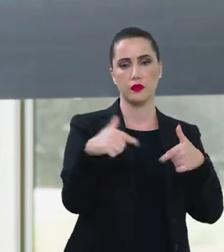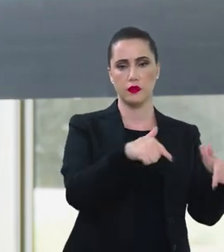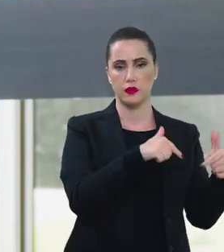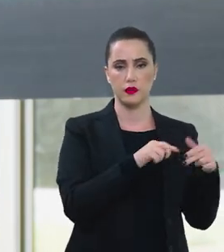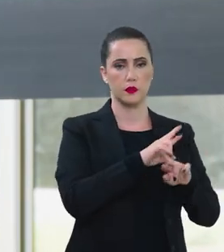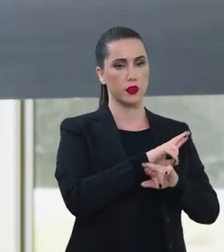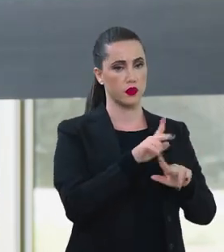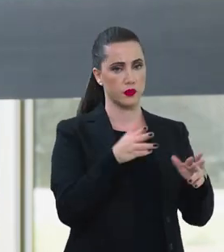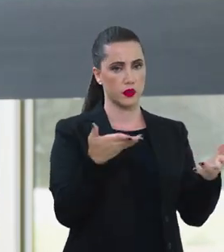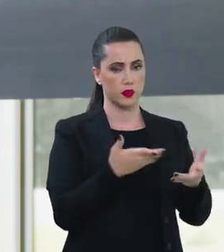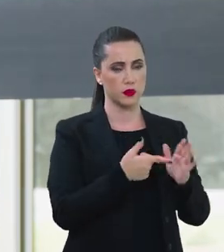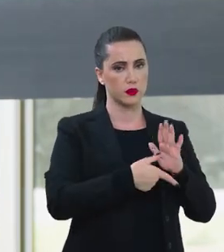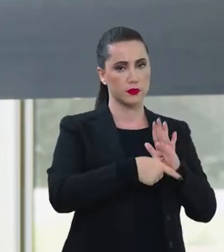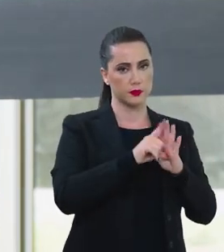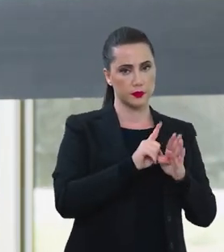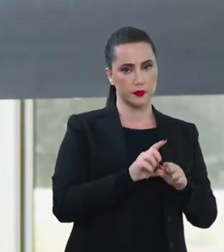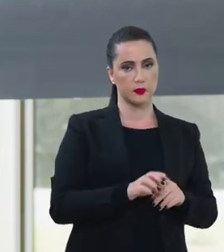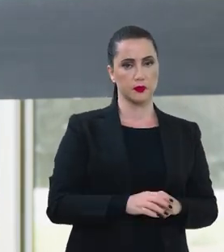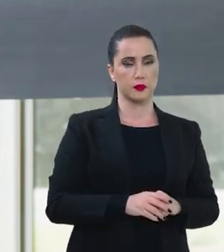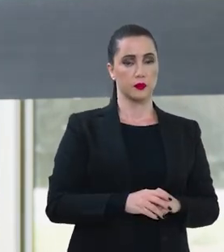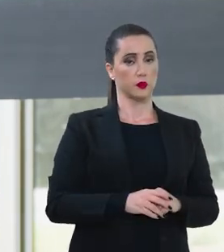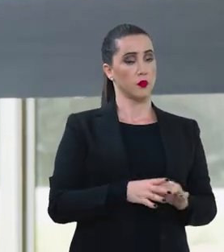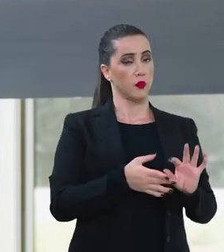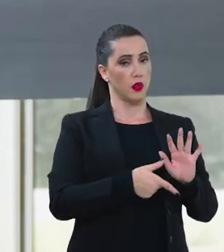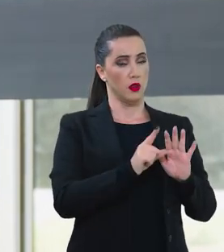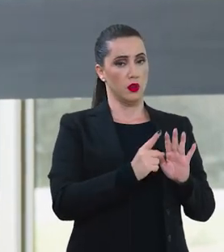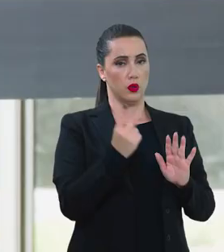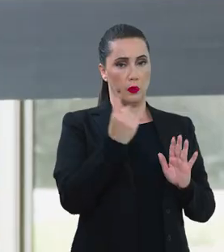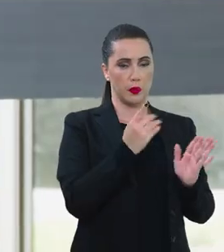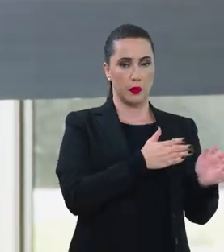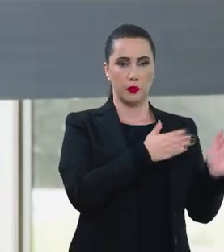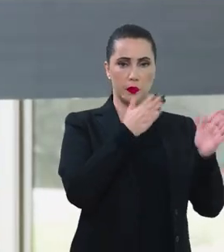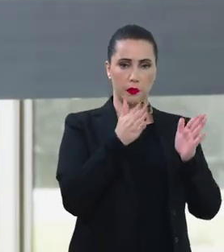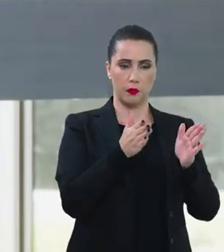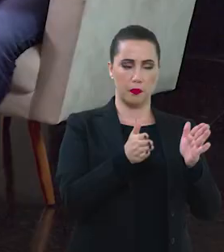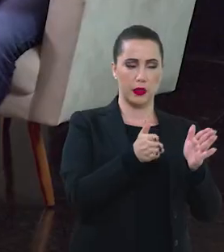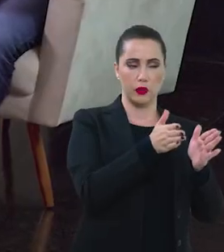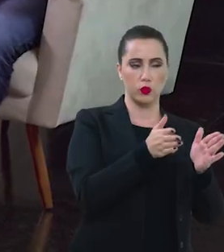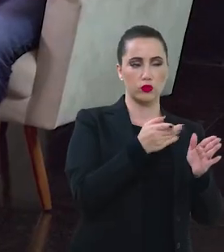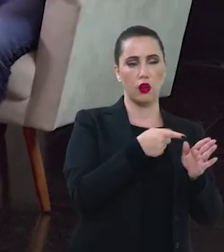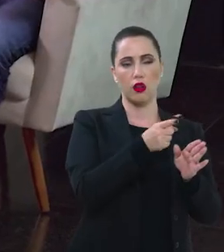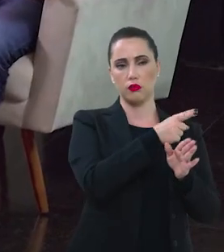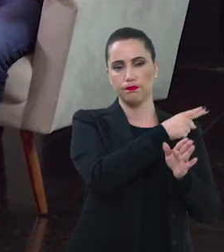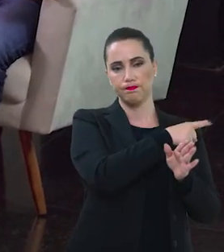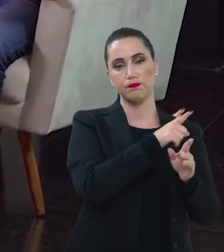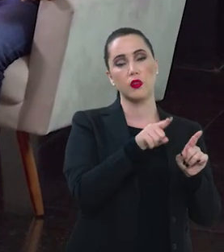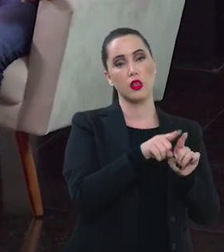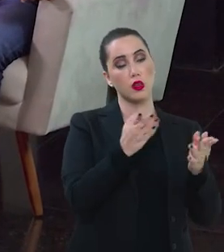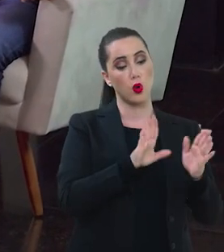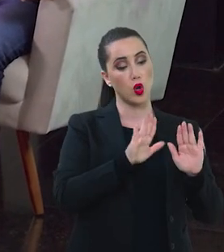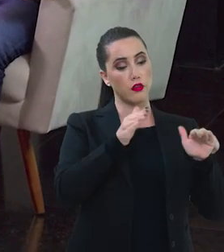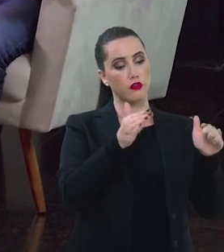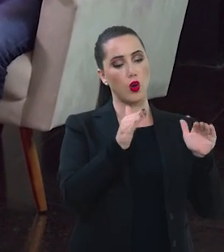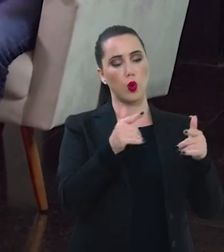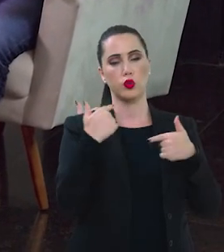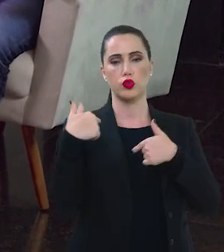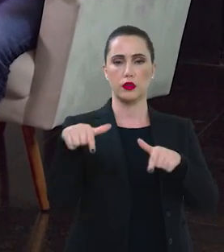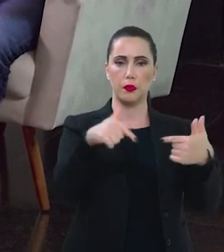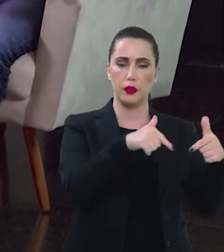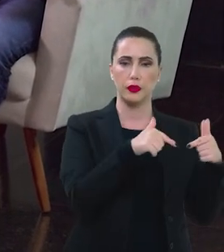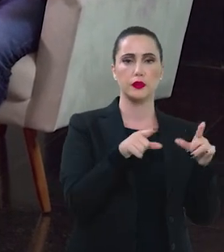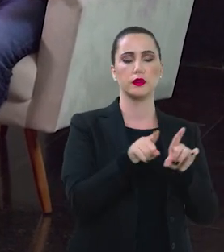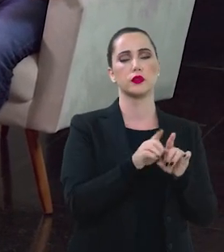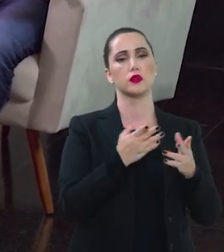trabalhado de uma forma diferente do que foi no Pronace 1, na primeira execução do programa. A gente vai ter focos, eixos de